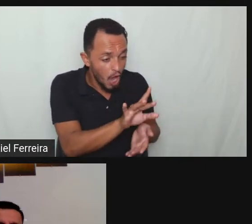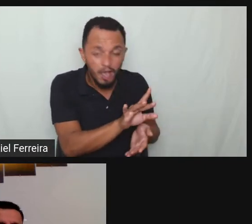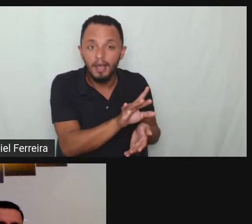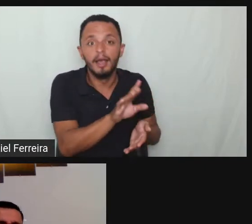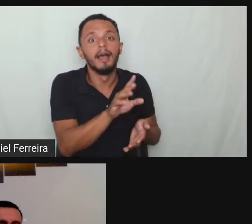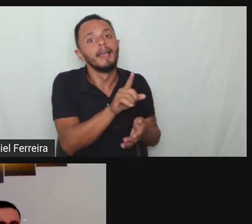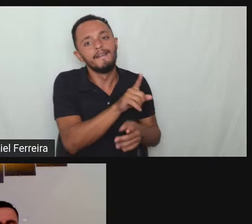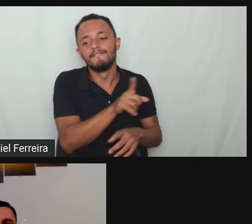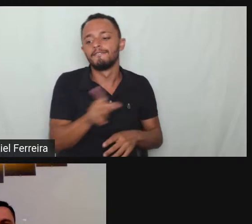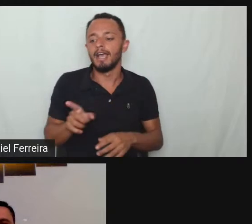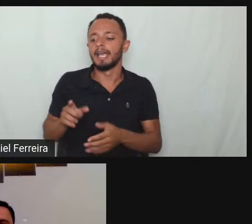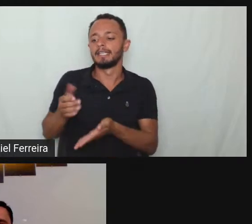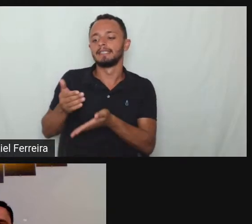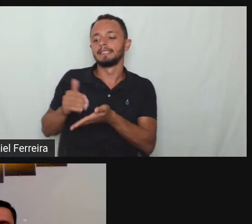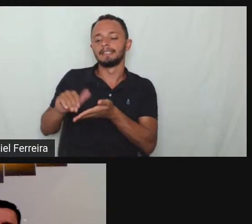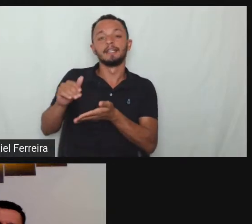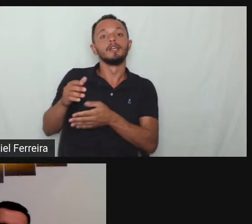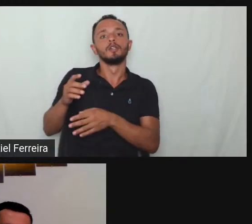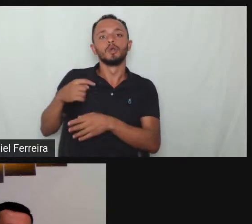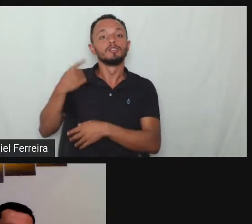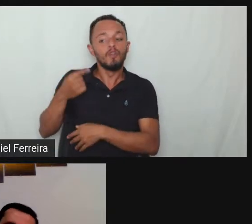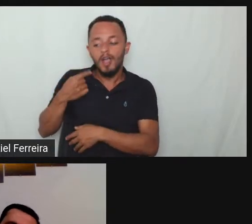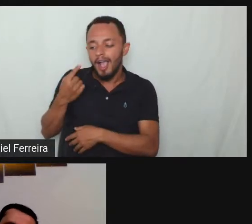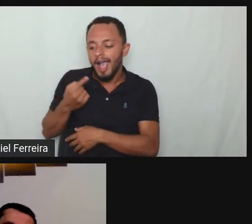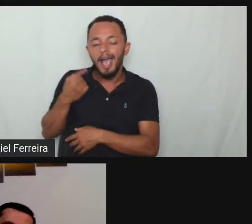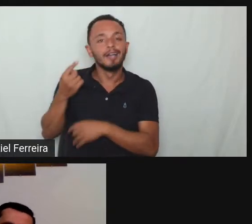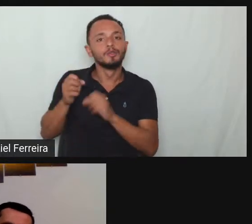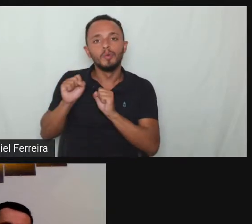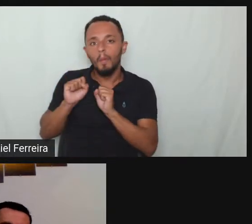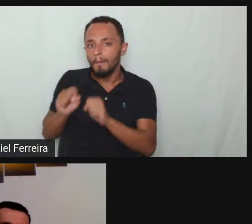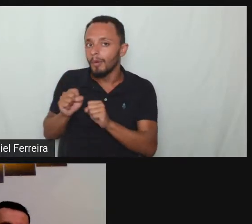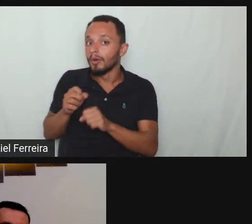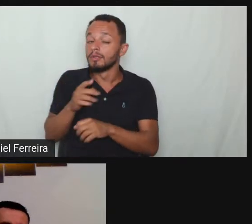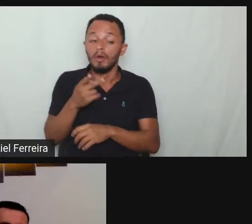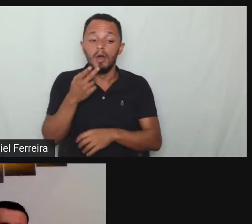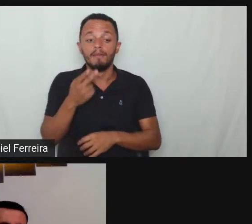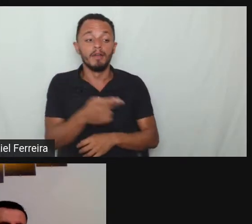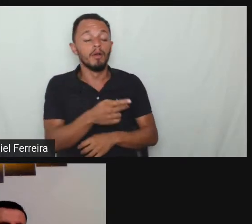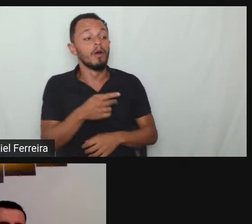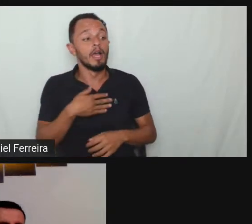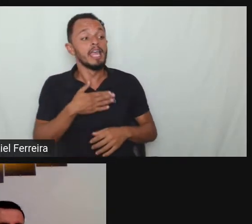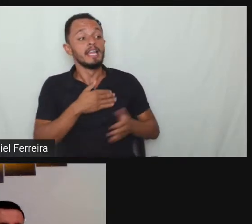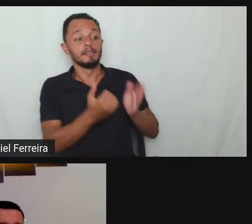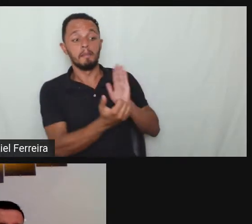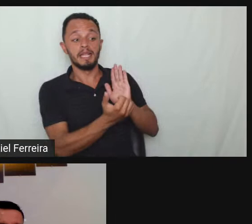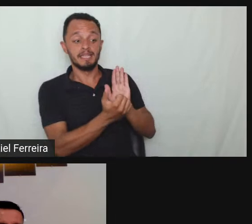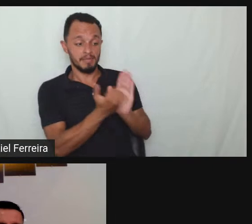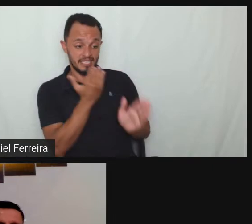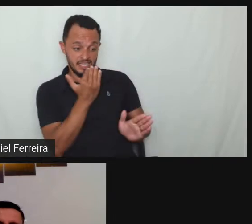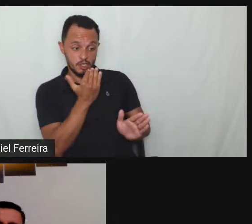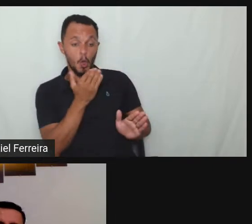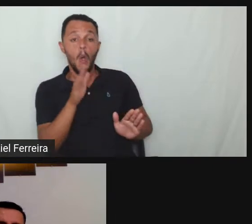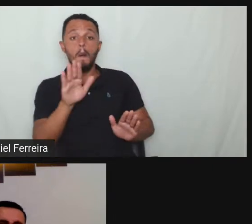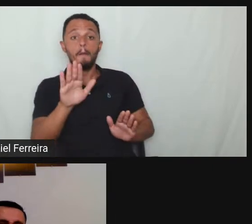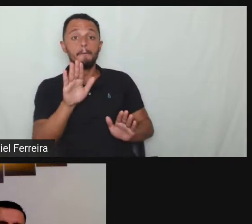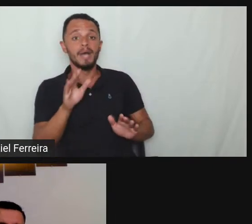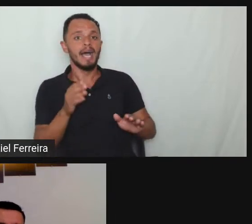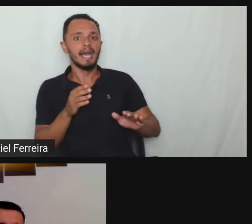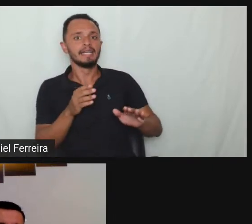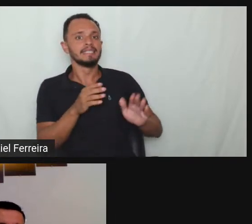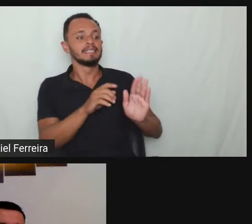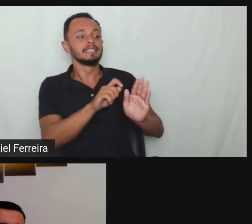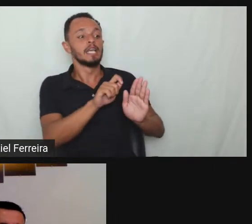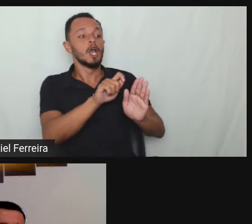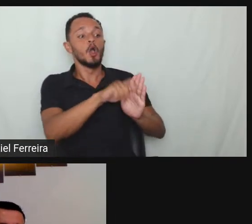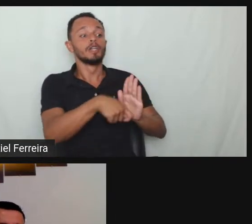essa ação vai ser ajuizada e dentro da empresa o próprio juiz faz essa consulta ao arraiz e aí descobre se houve a contratação prévia ou